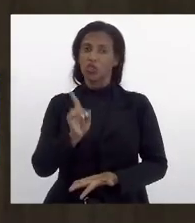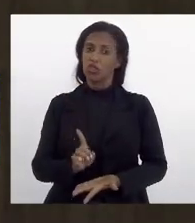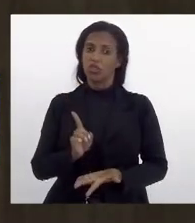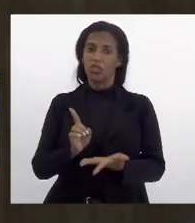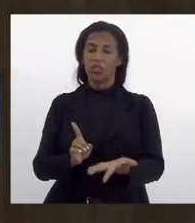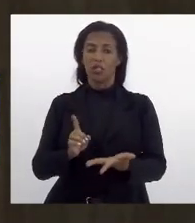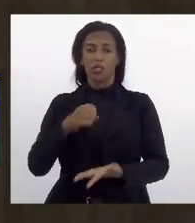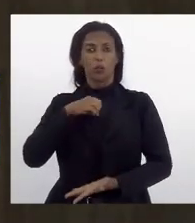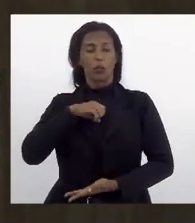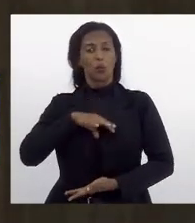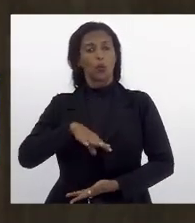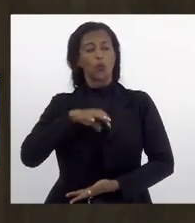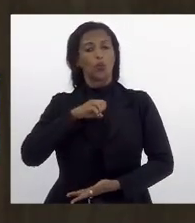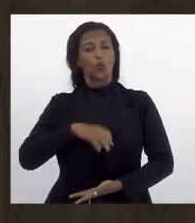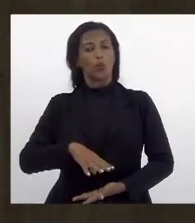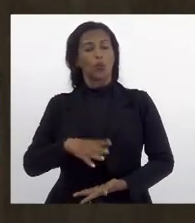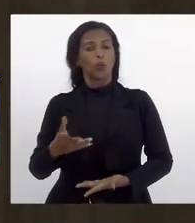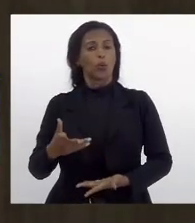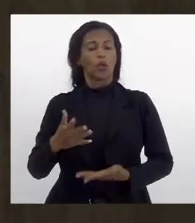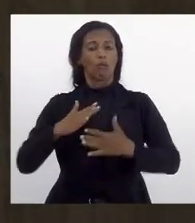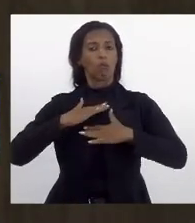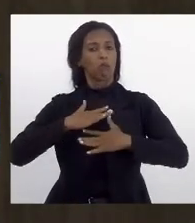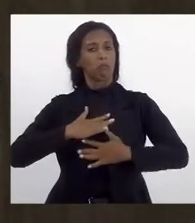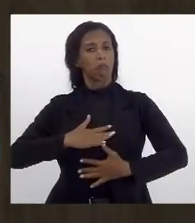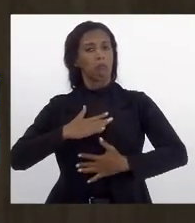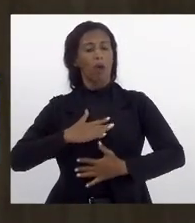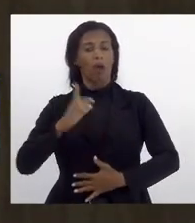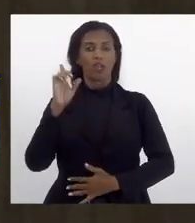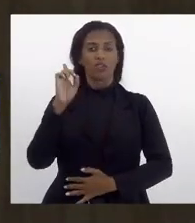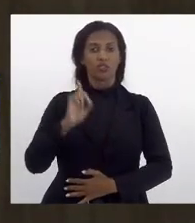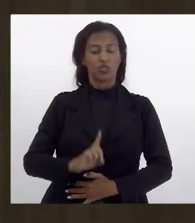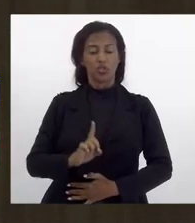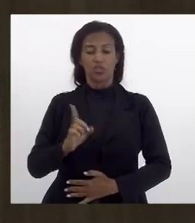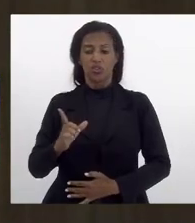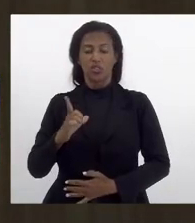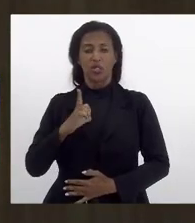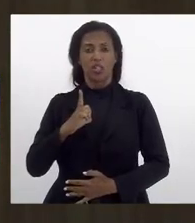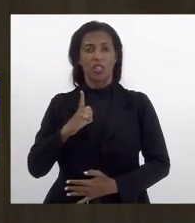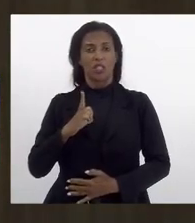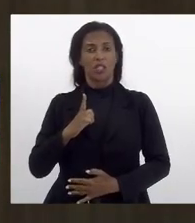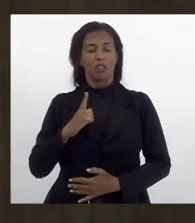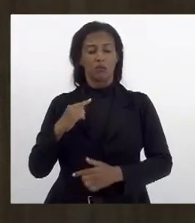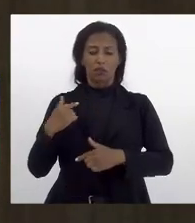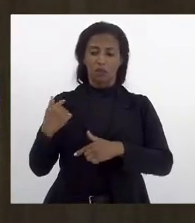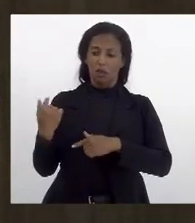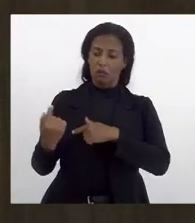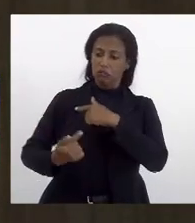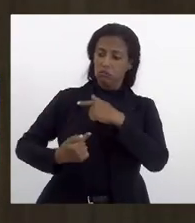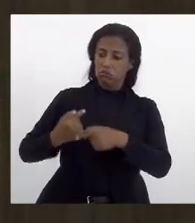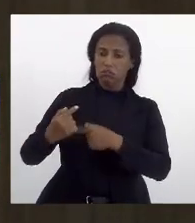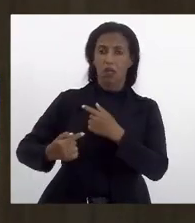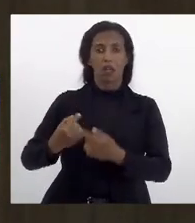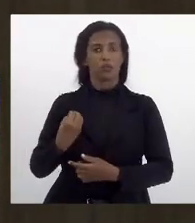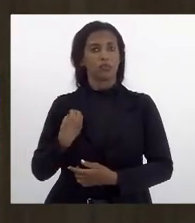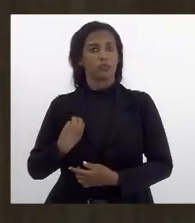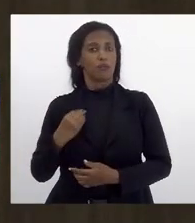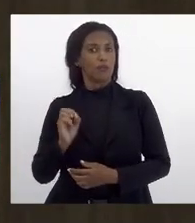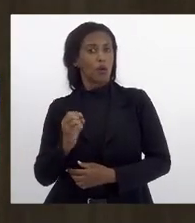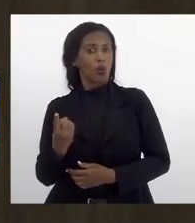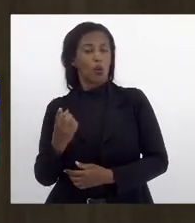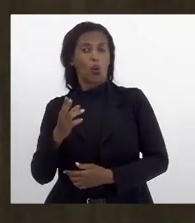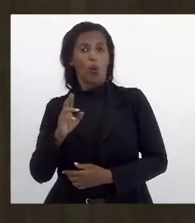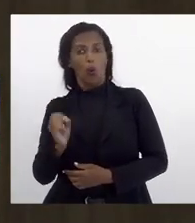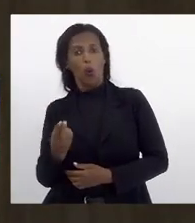a menstruação tranquila do direito a manutenção da sua rotina ou não no caso